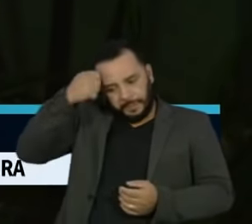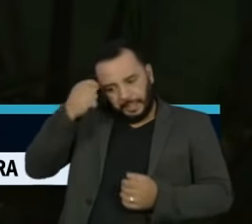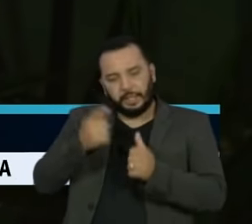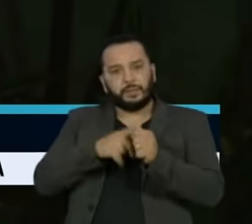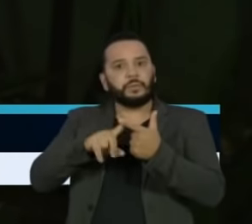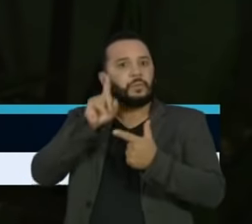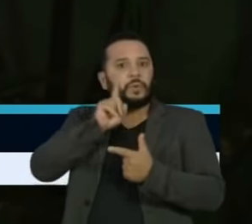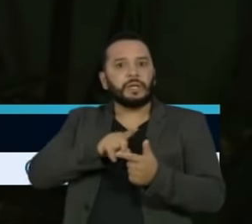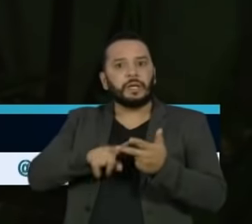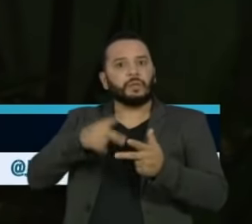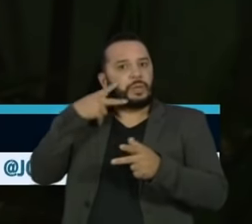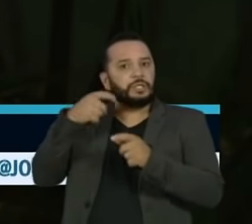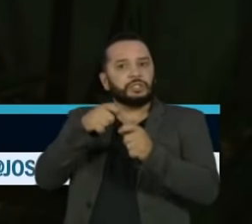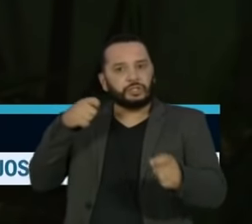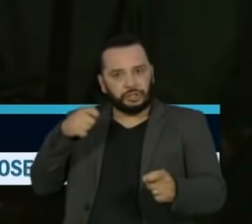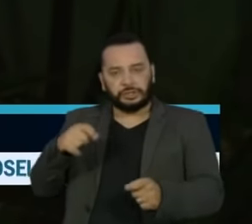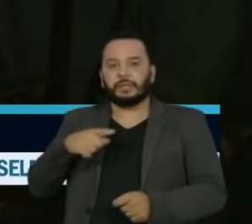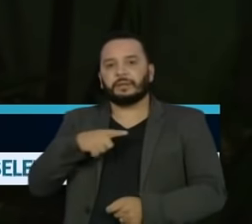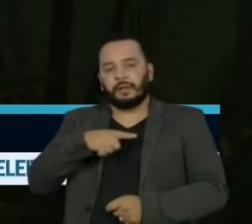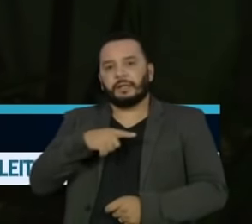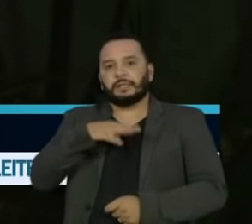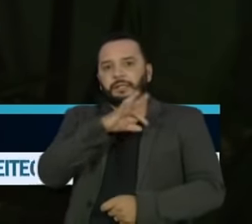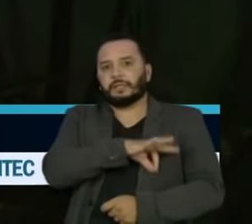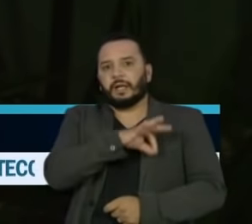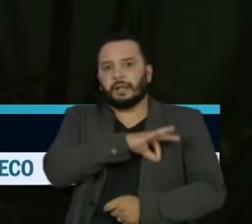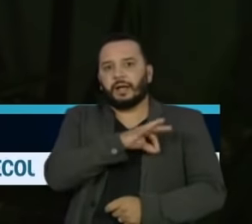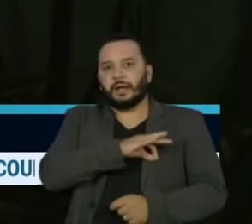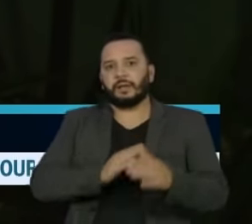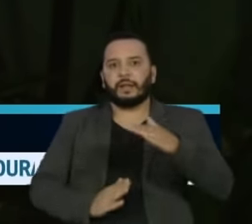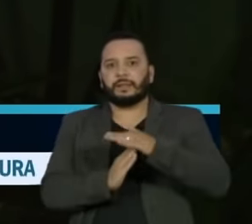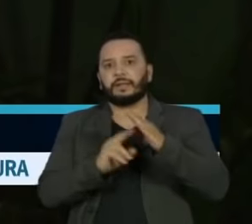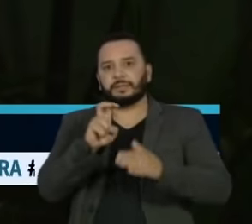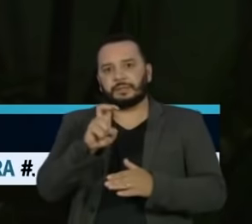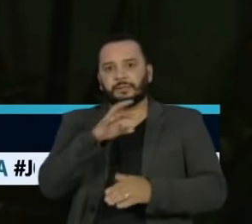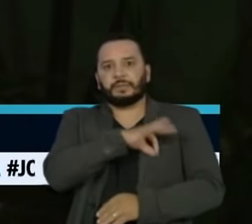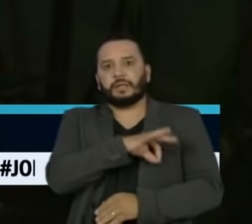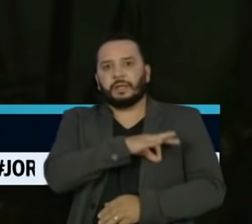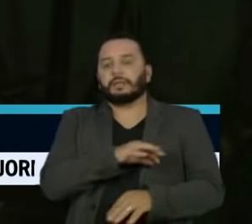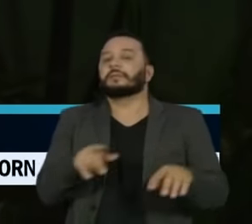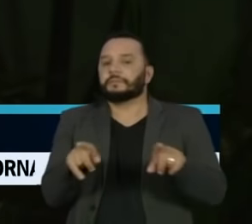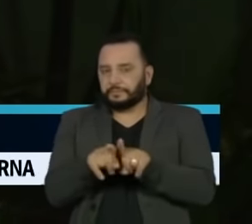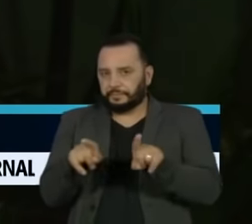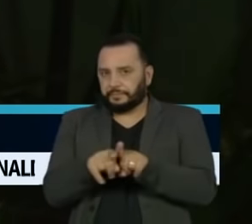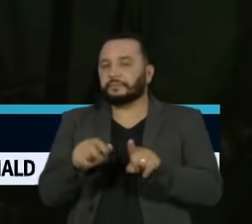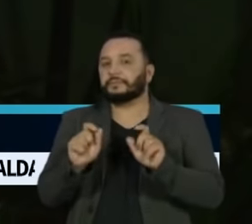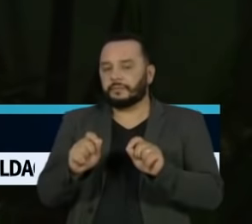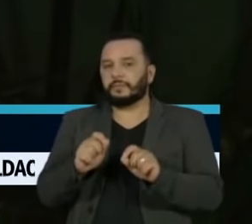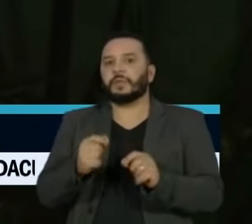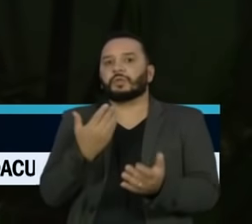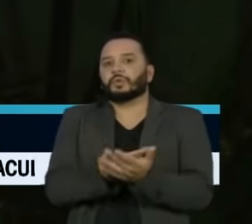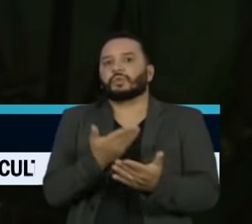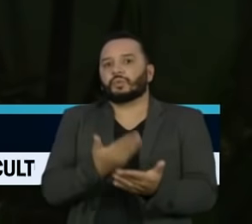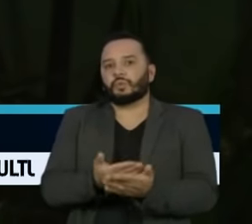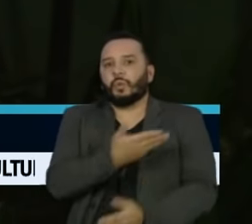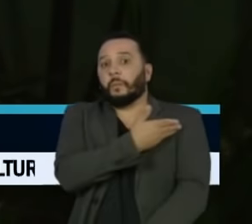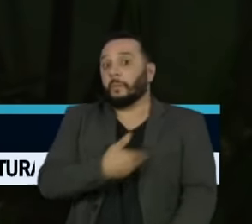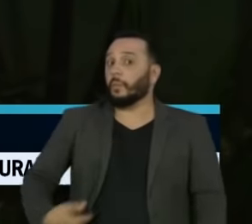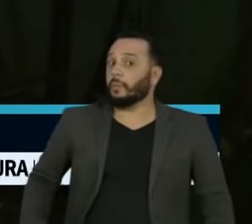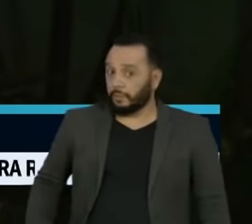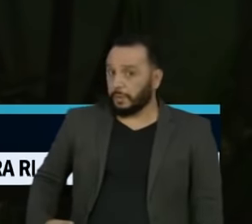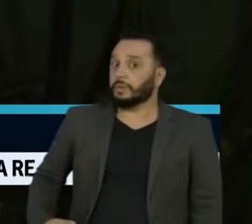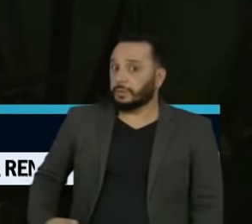pardos ou indígenas, com renda familiar de até 5 salários mínimos e tiveram a educação básica na rede pública.